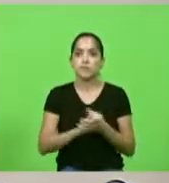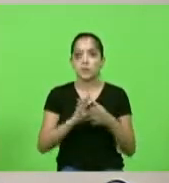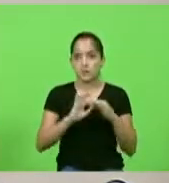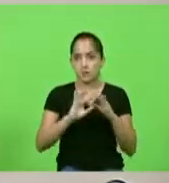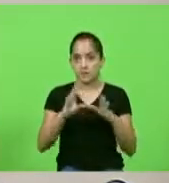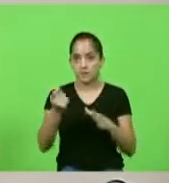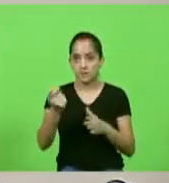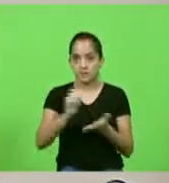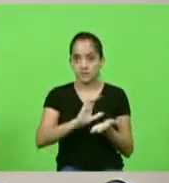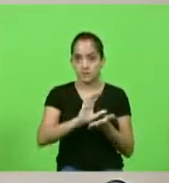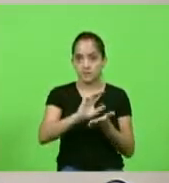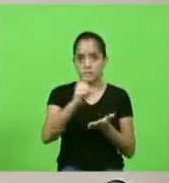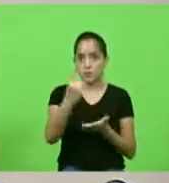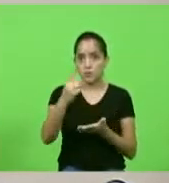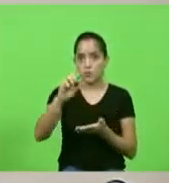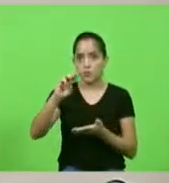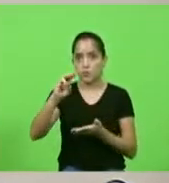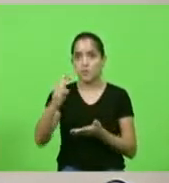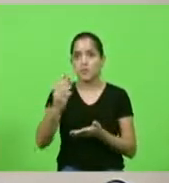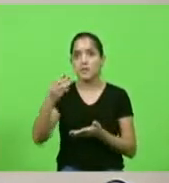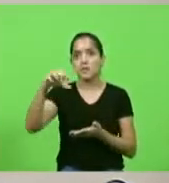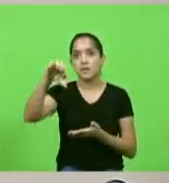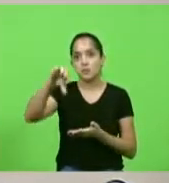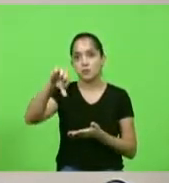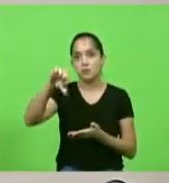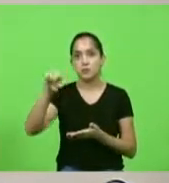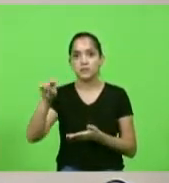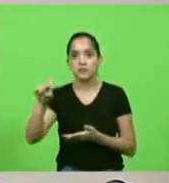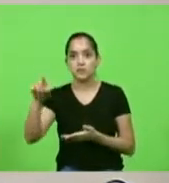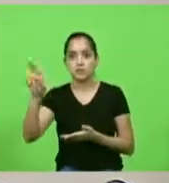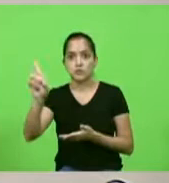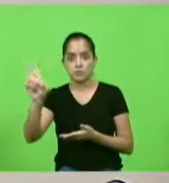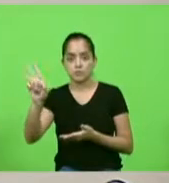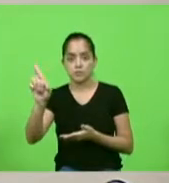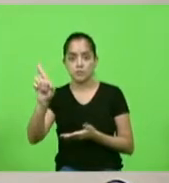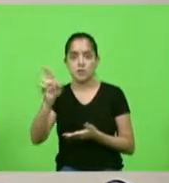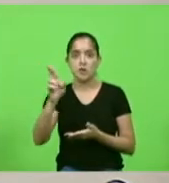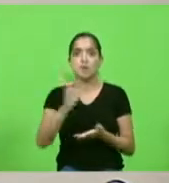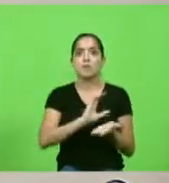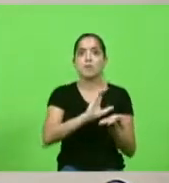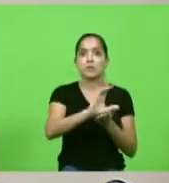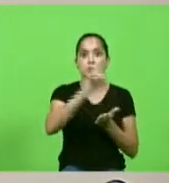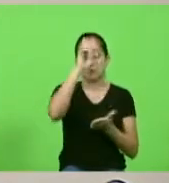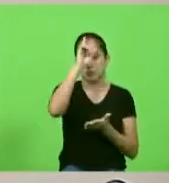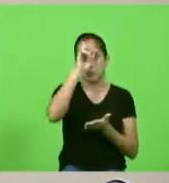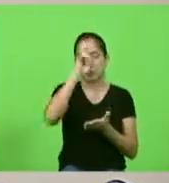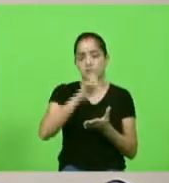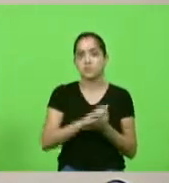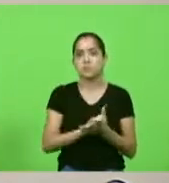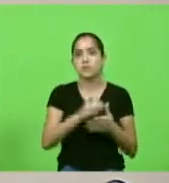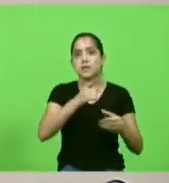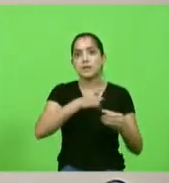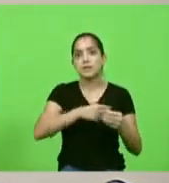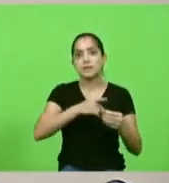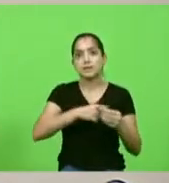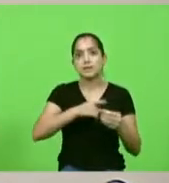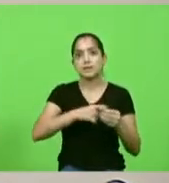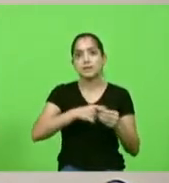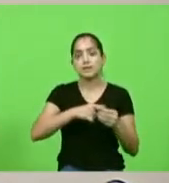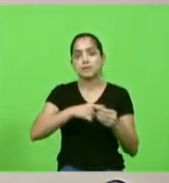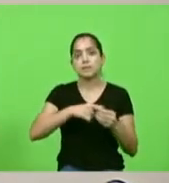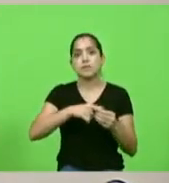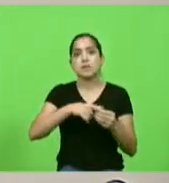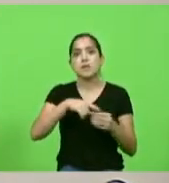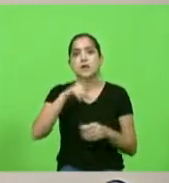de 1 milhão 900 mil reais para o hospital de Nossa Senhora das Dores no município de Capinzal e do